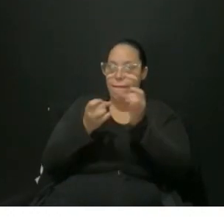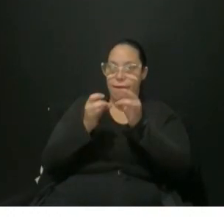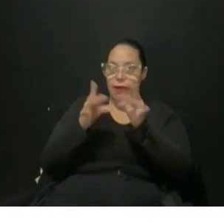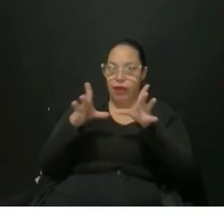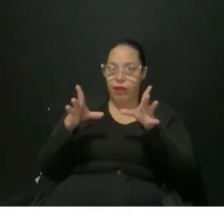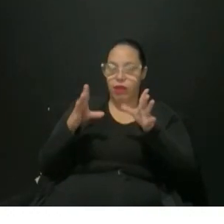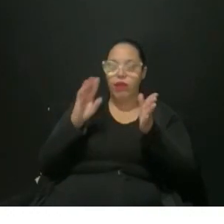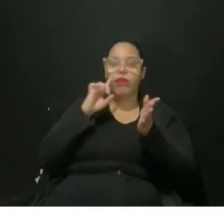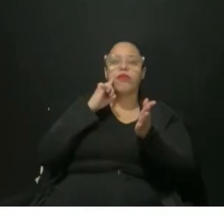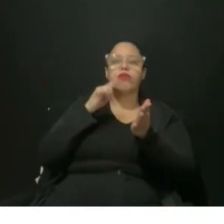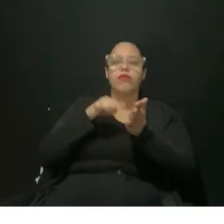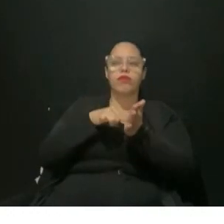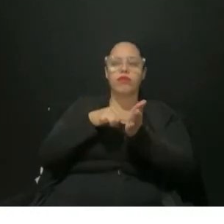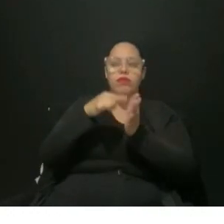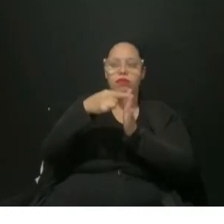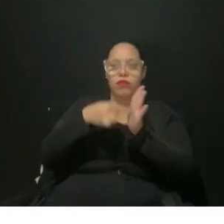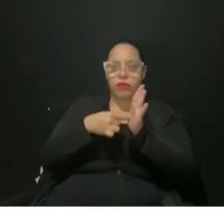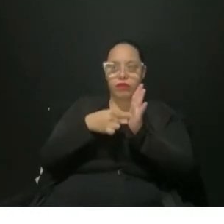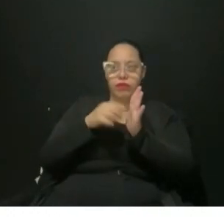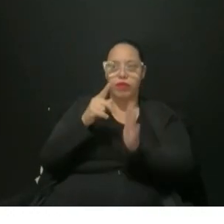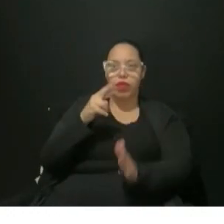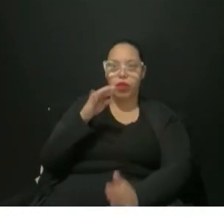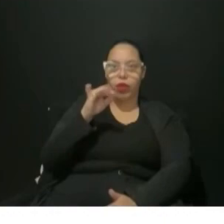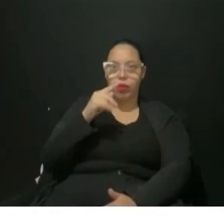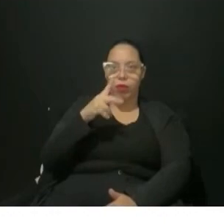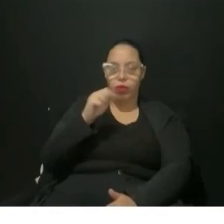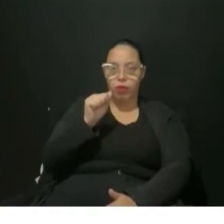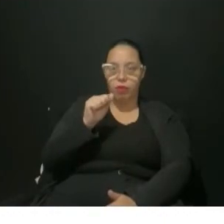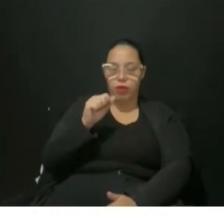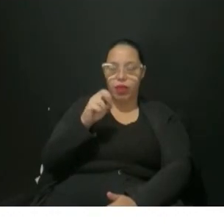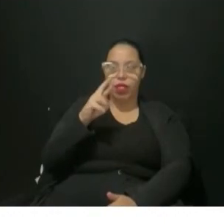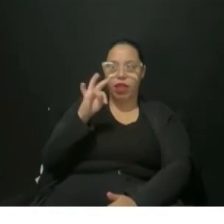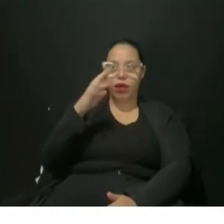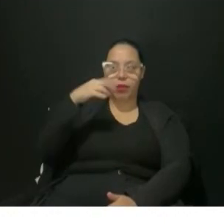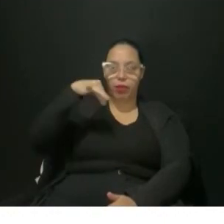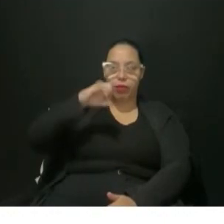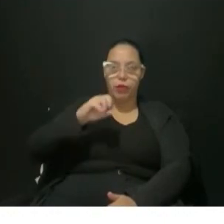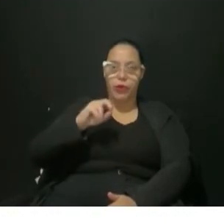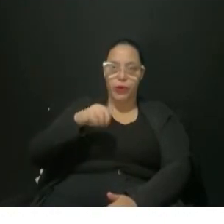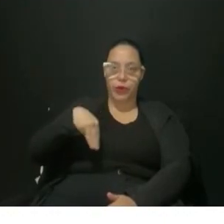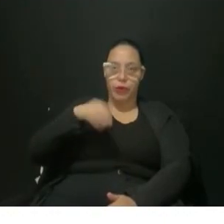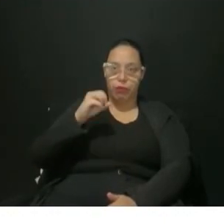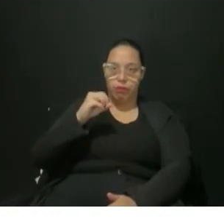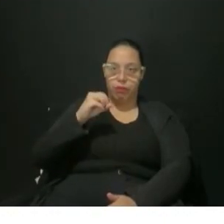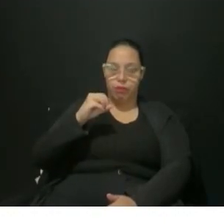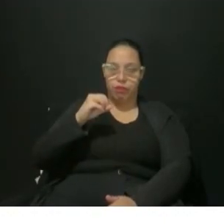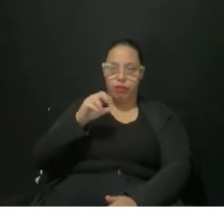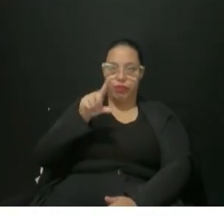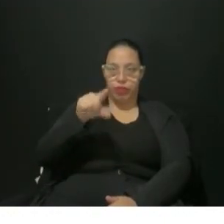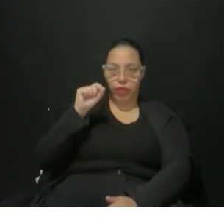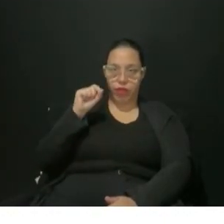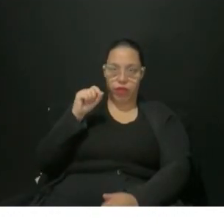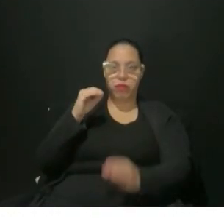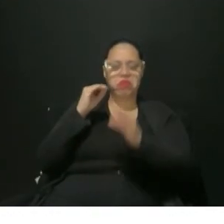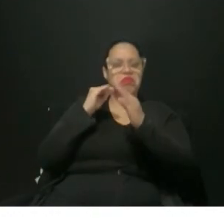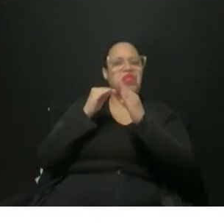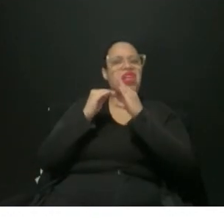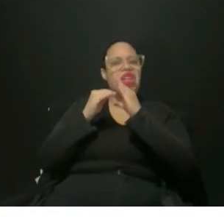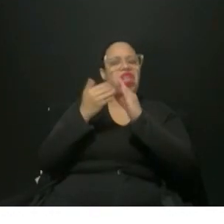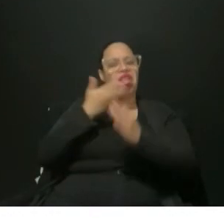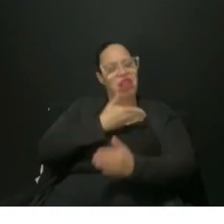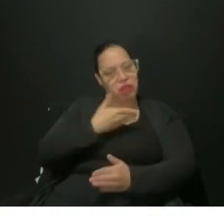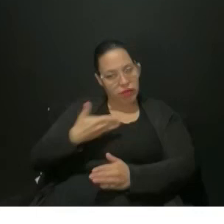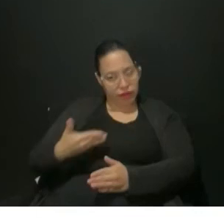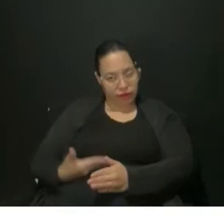disponível para consulta nos postos do Poupa Tempo e na Secretaria Escolar Digital, na opção Consulta